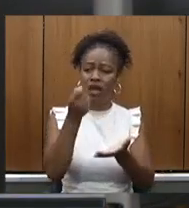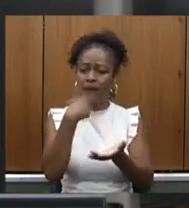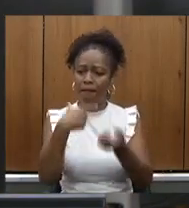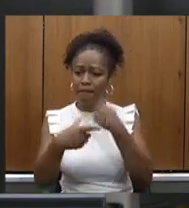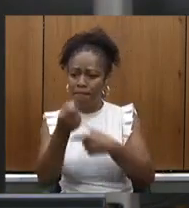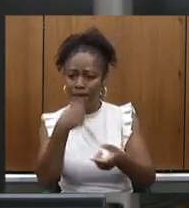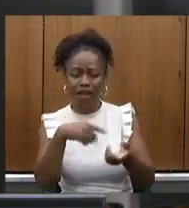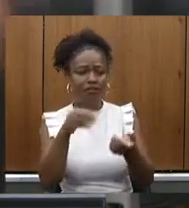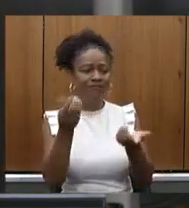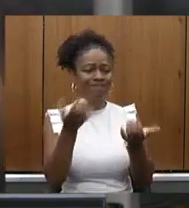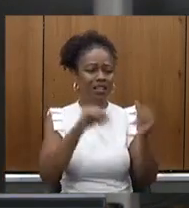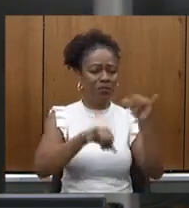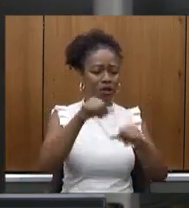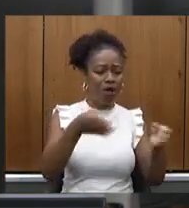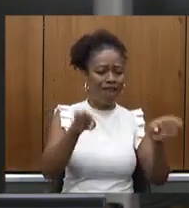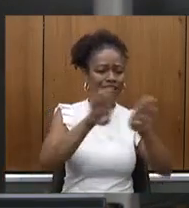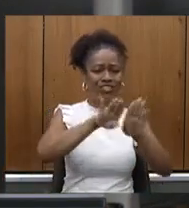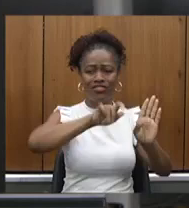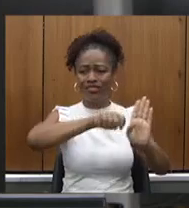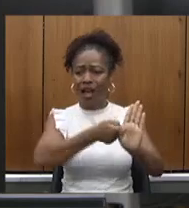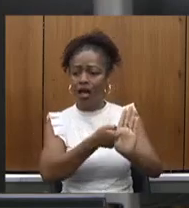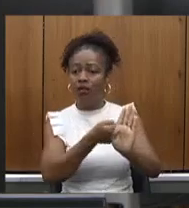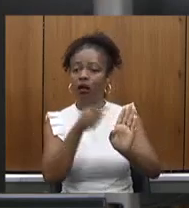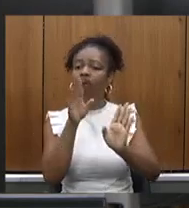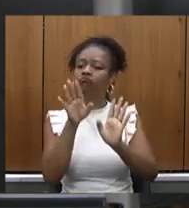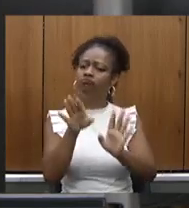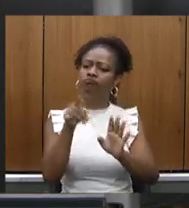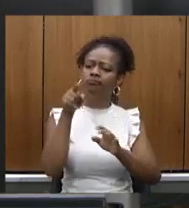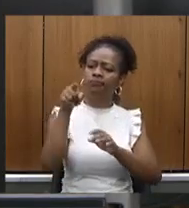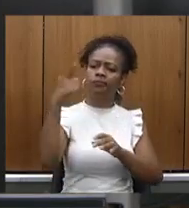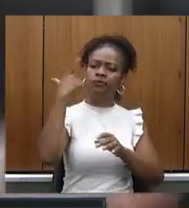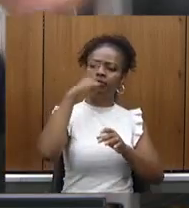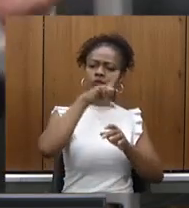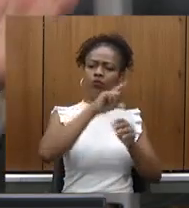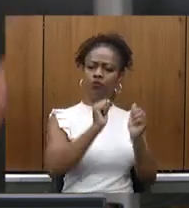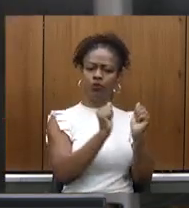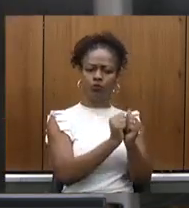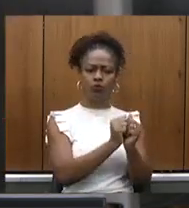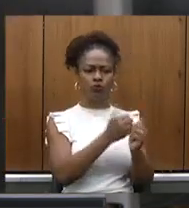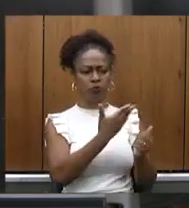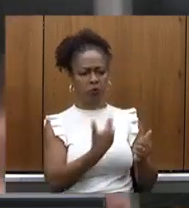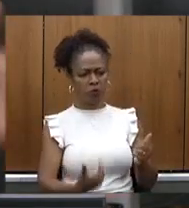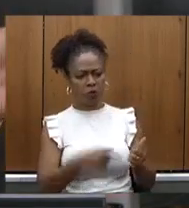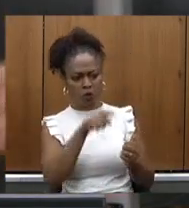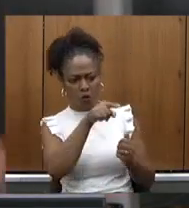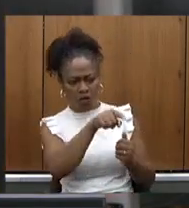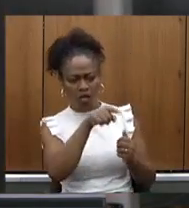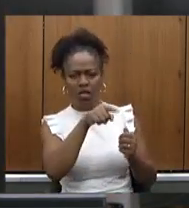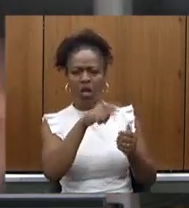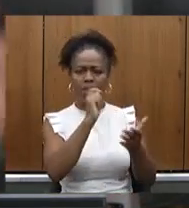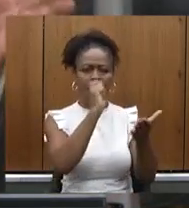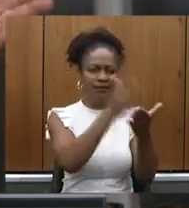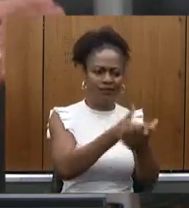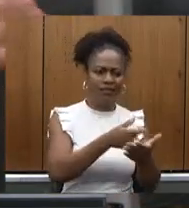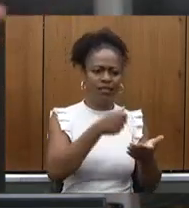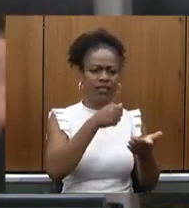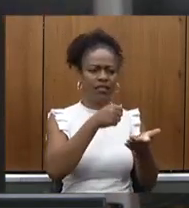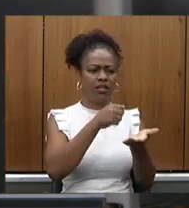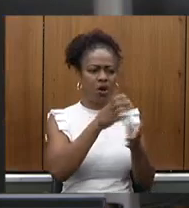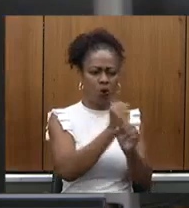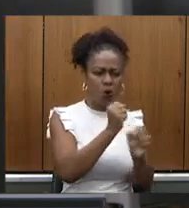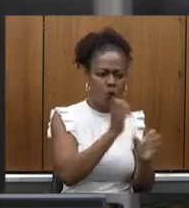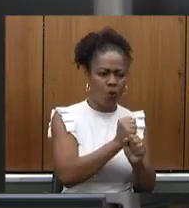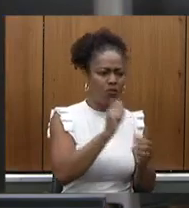laboratórios fechados vossa excelência conseguiu junto com o governador dar volta por cima pagar as contas pagar em dia